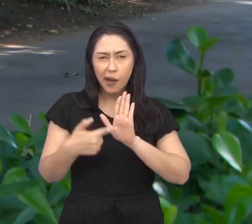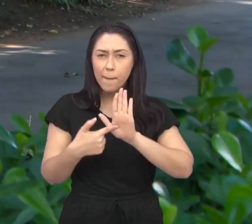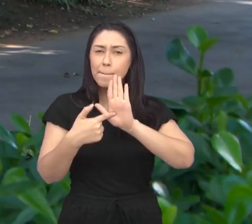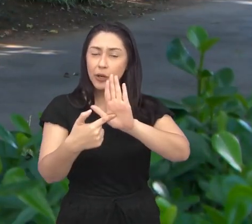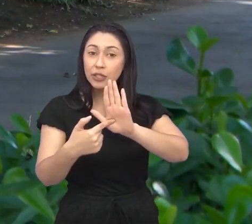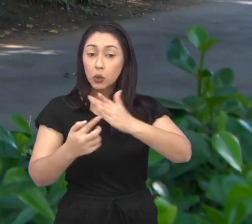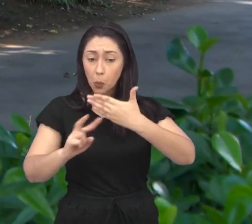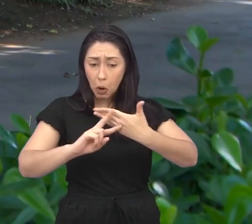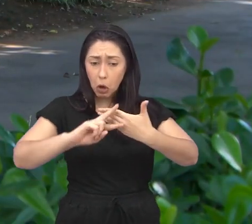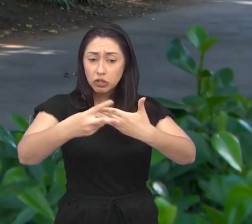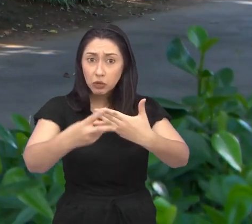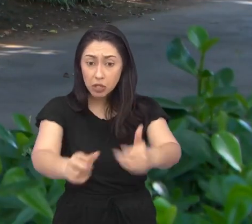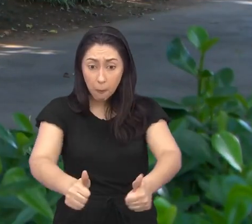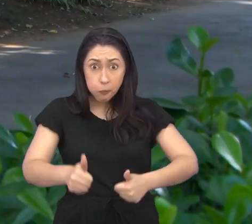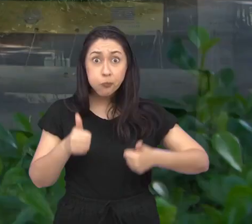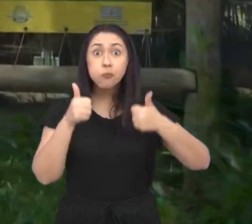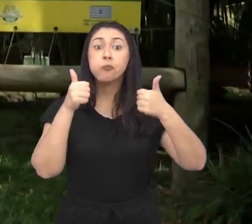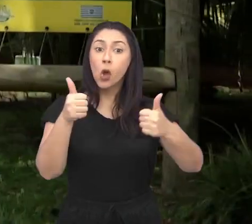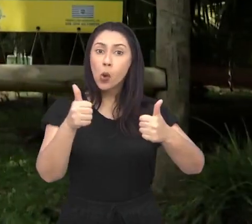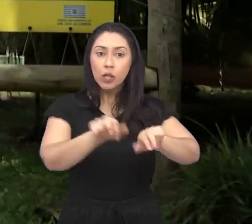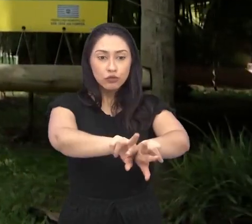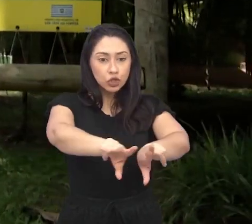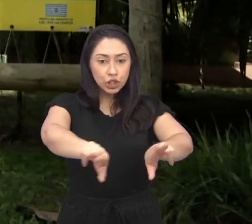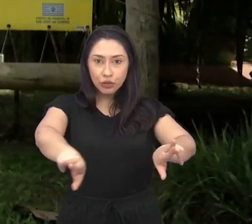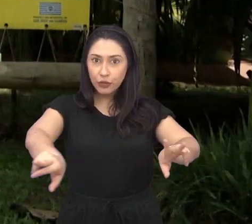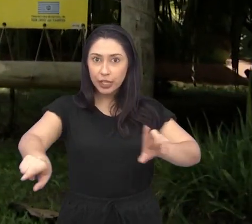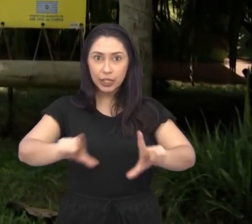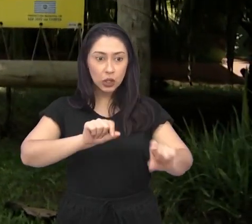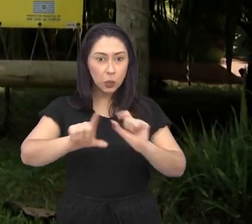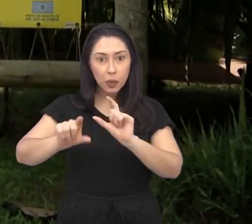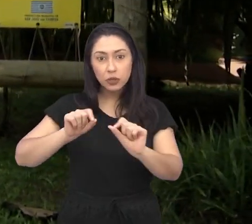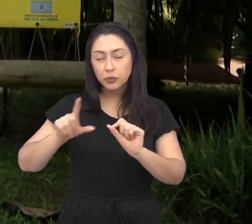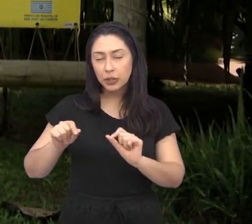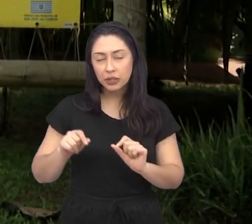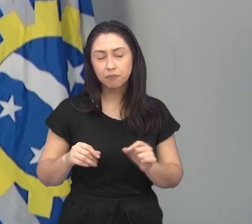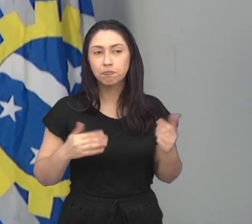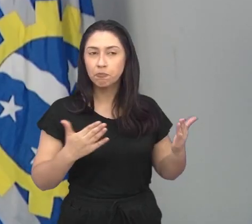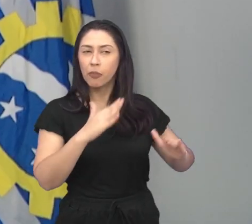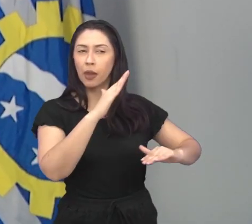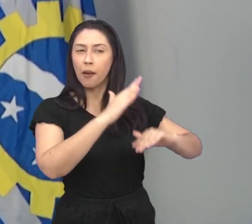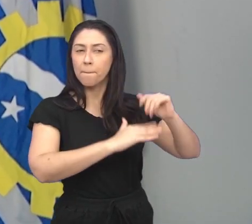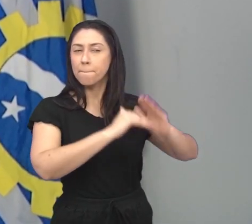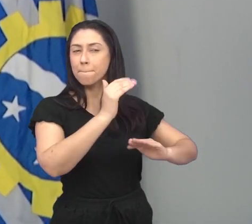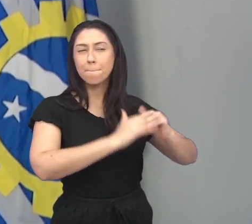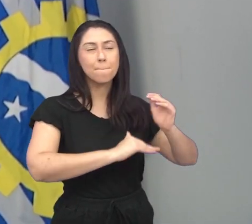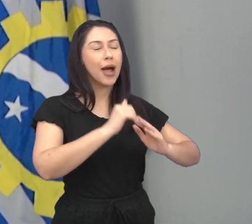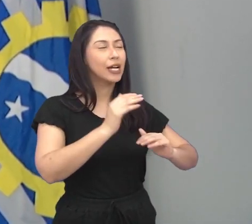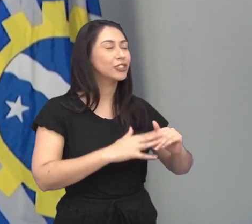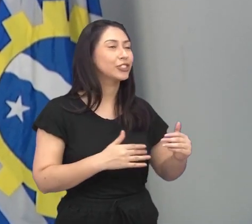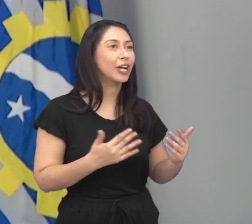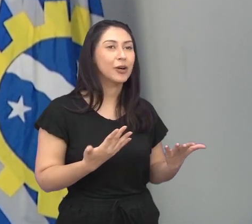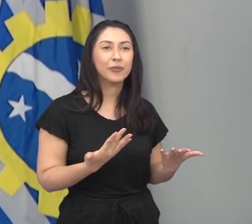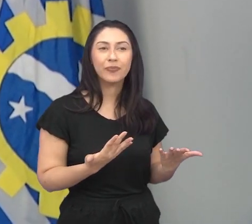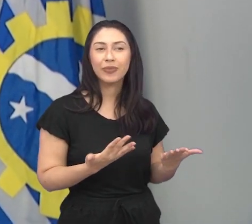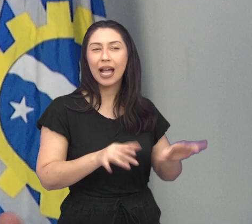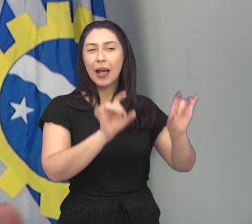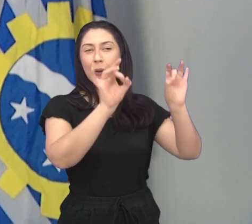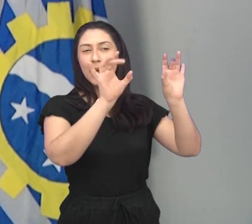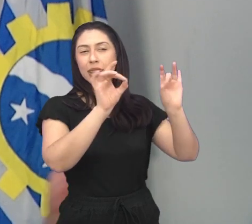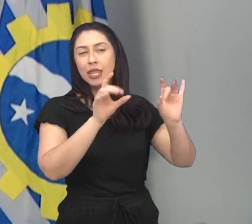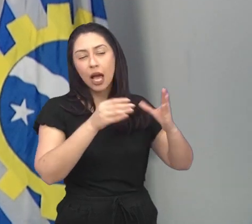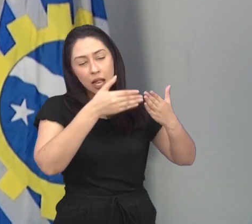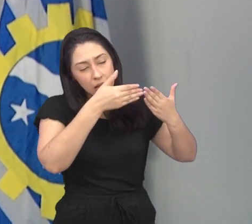turismo têm apresentado retorno positivo com a variedade de atrações na cidade. É uma atividade especialmente